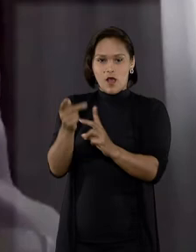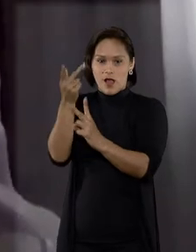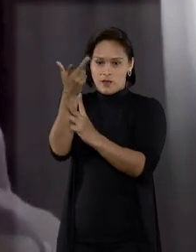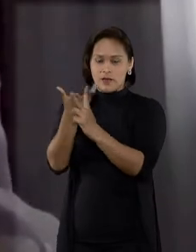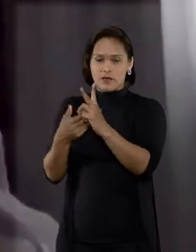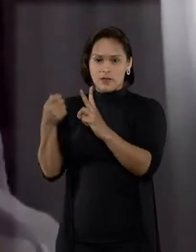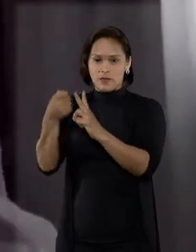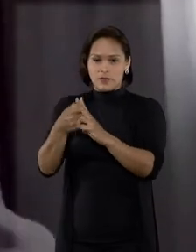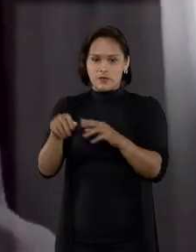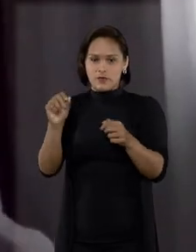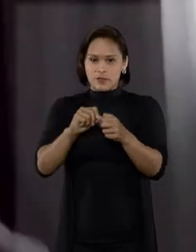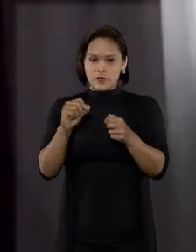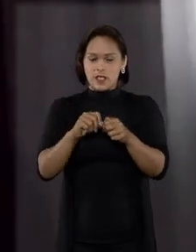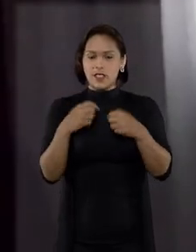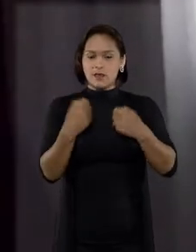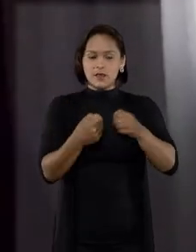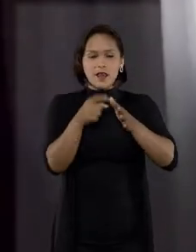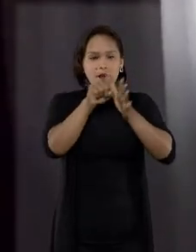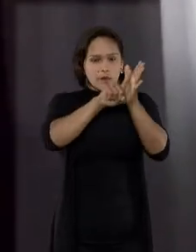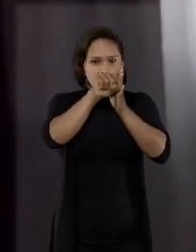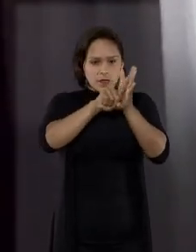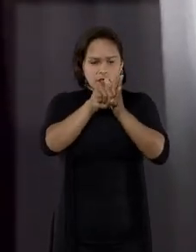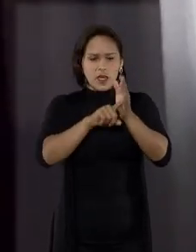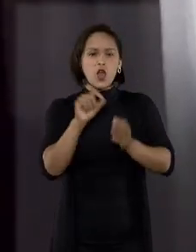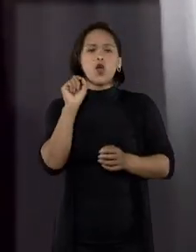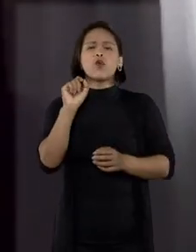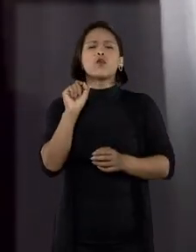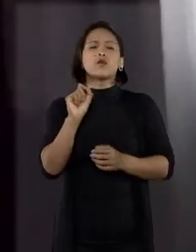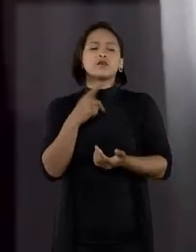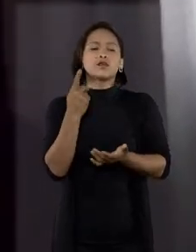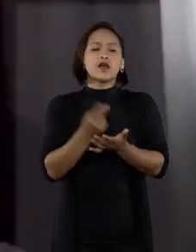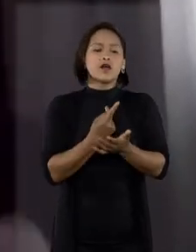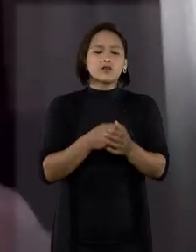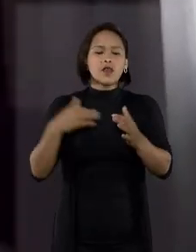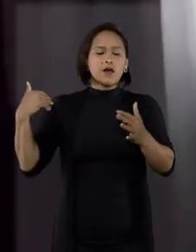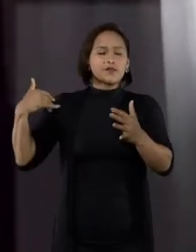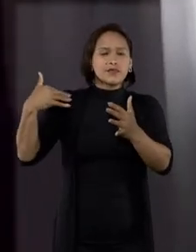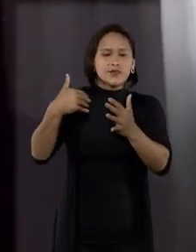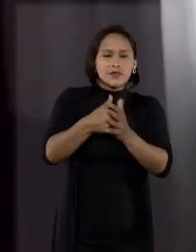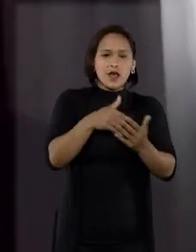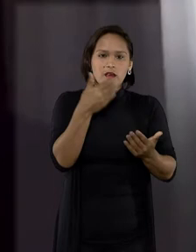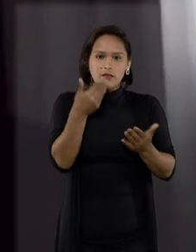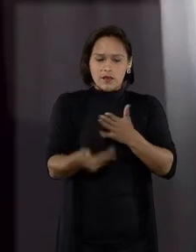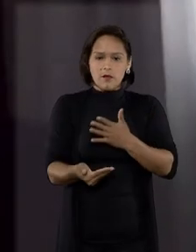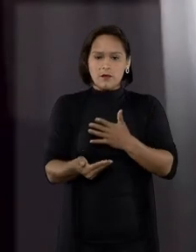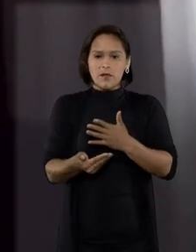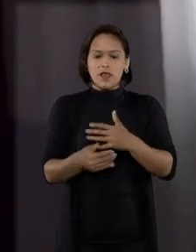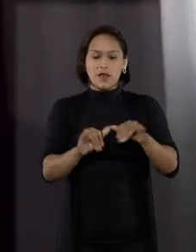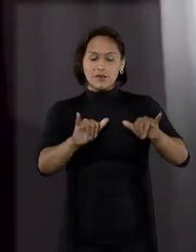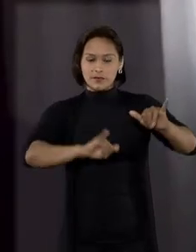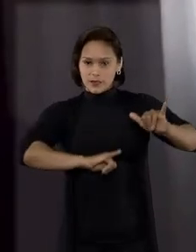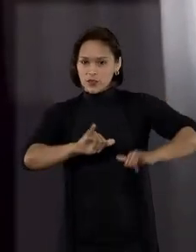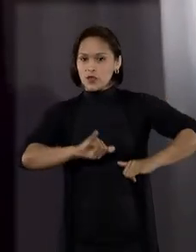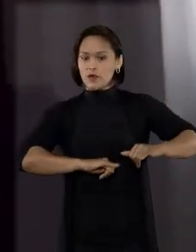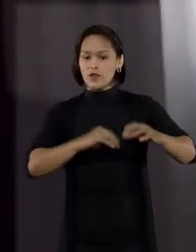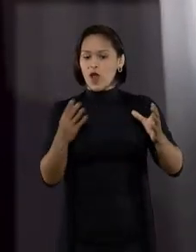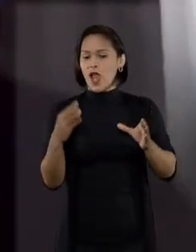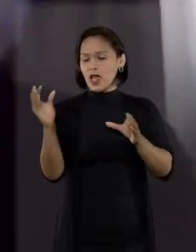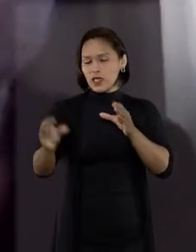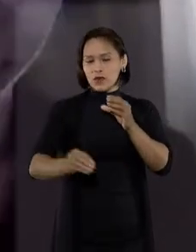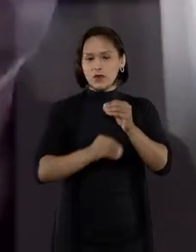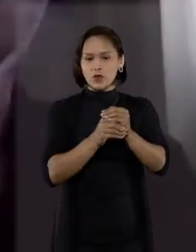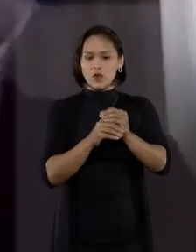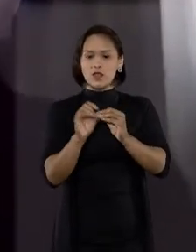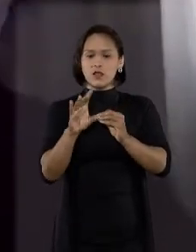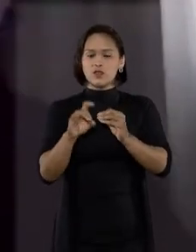a causação daquele dano, eu tenho que averiguar qual foi a extensão do prejuízo material que eu sofri, e aí